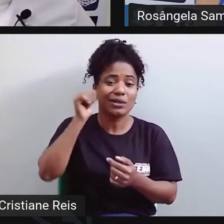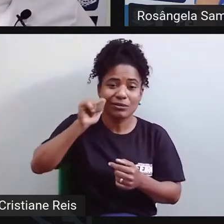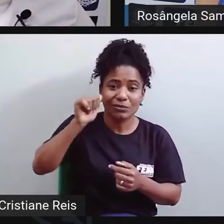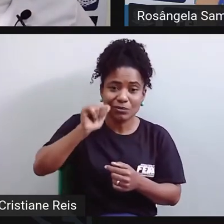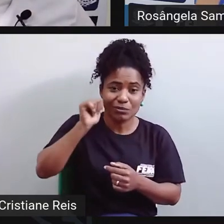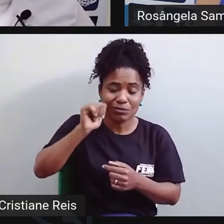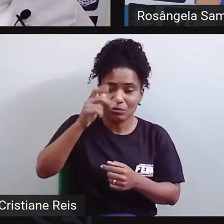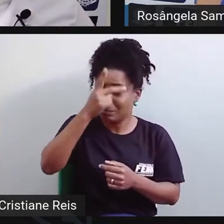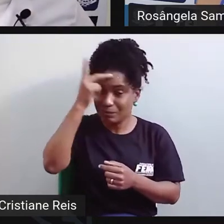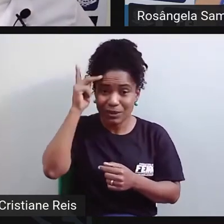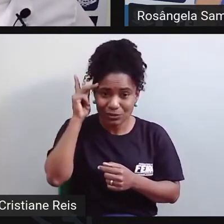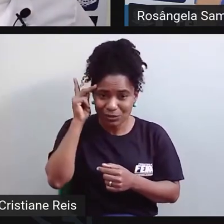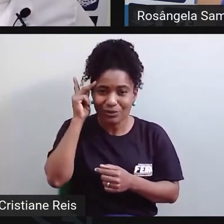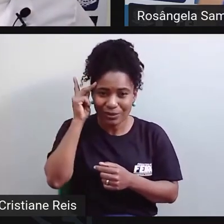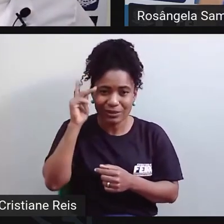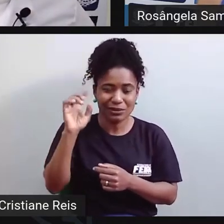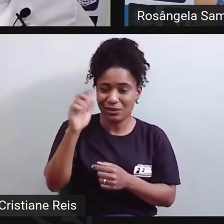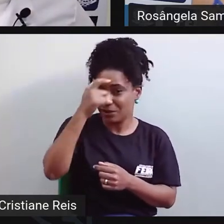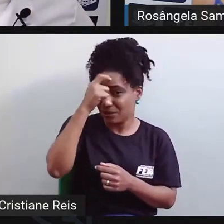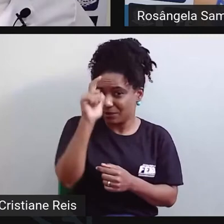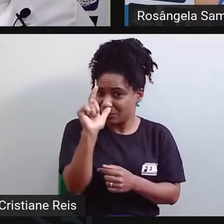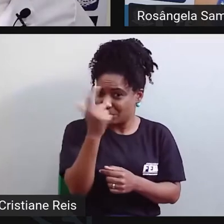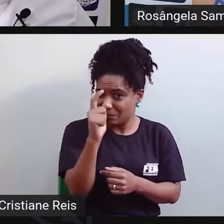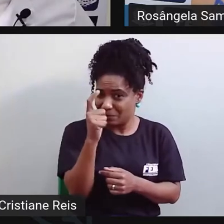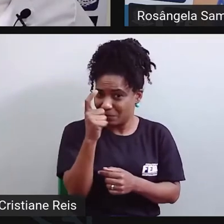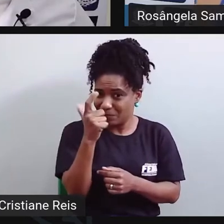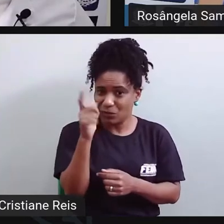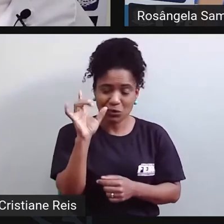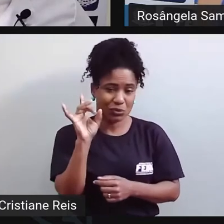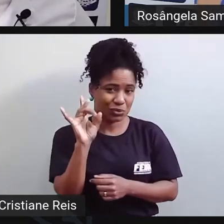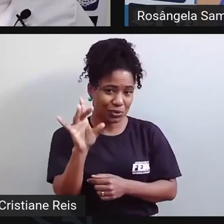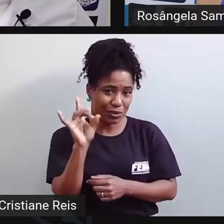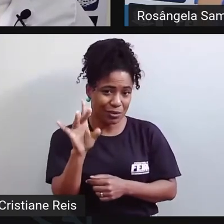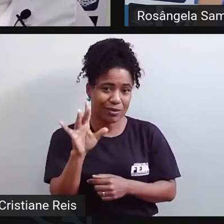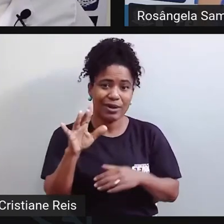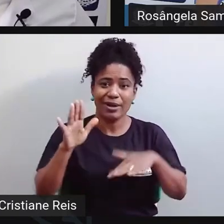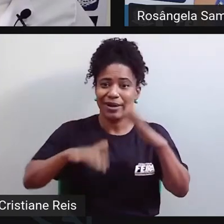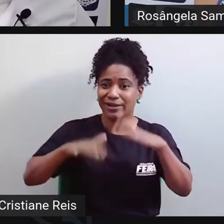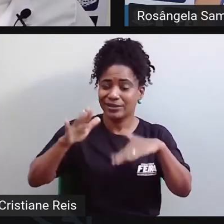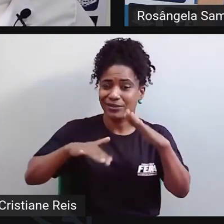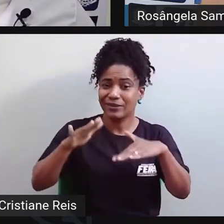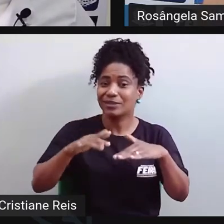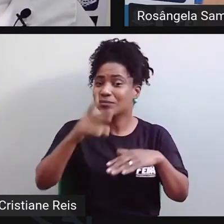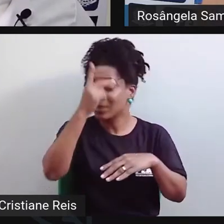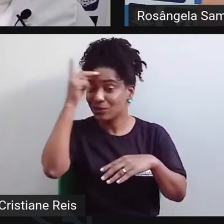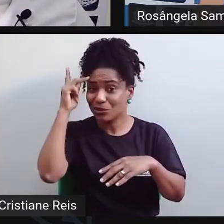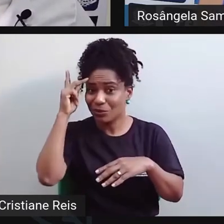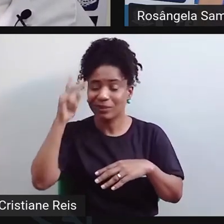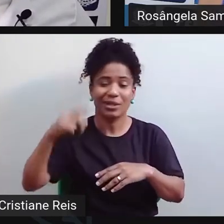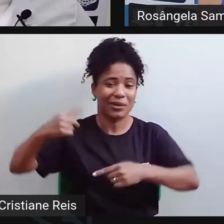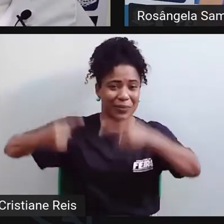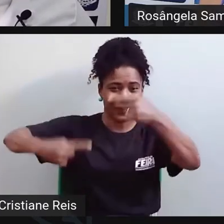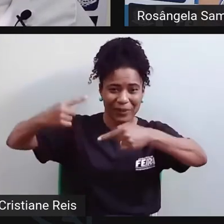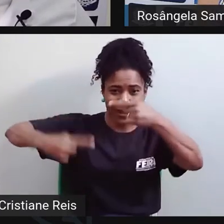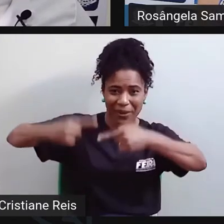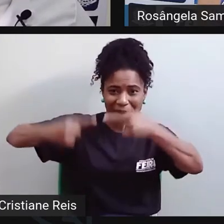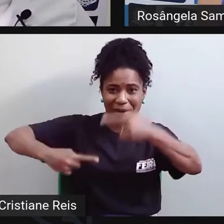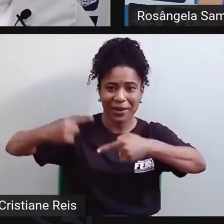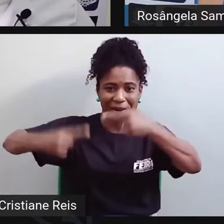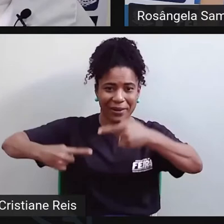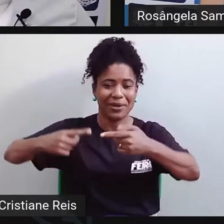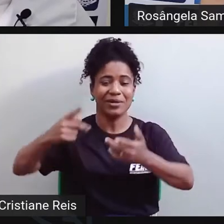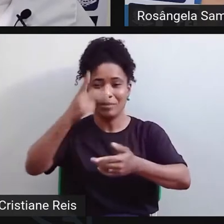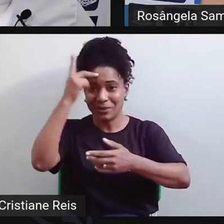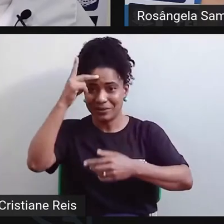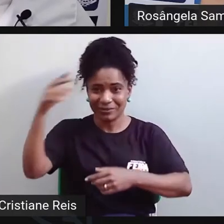transtornos mentais. Eram, às vezes, presos políticos. Nós tivemos muitos presos políticos na época de 60 e